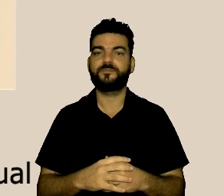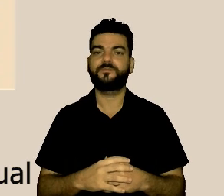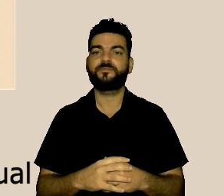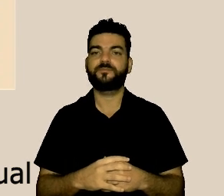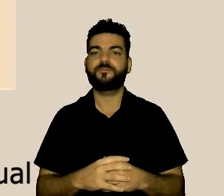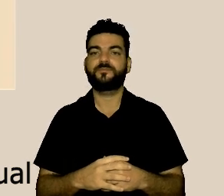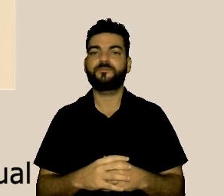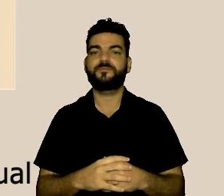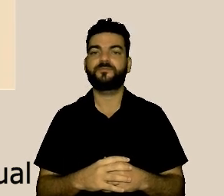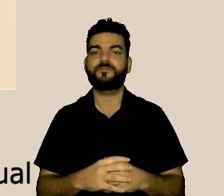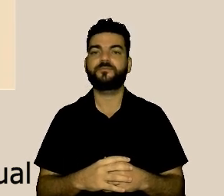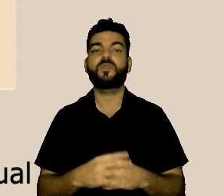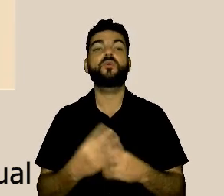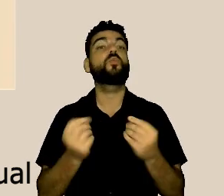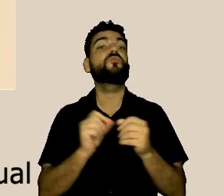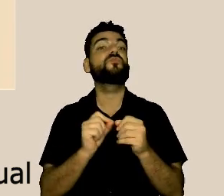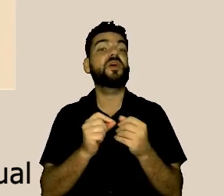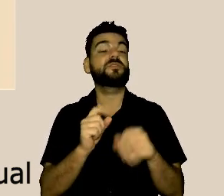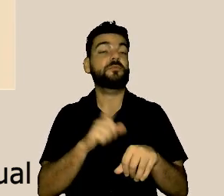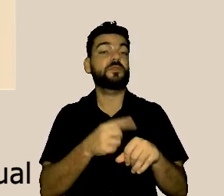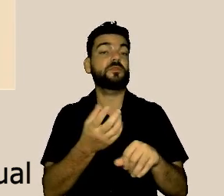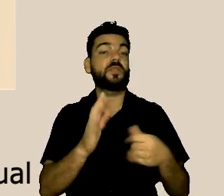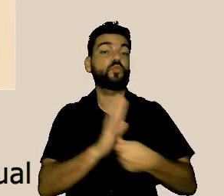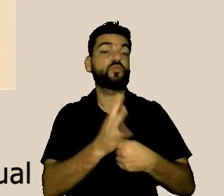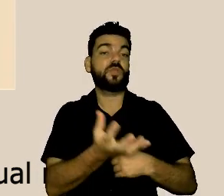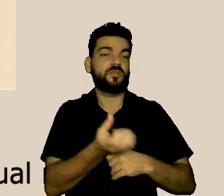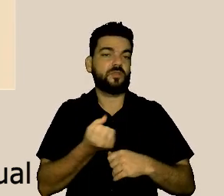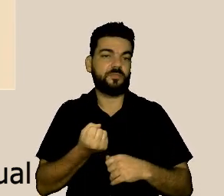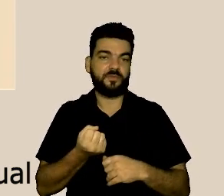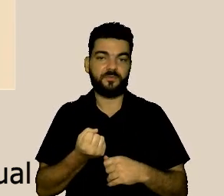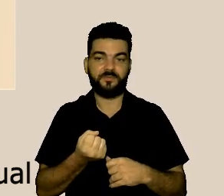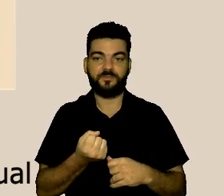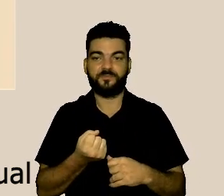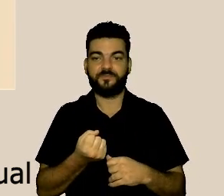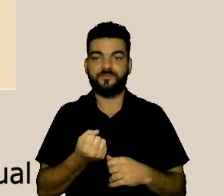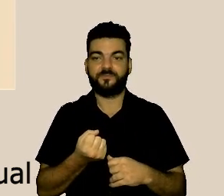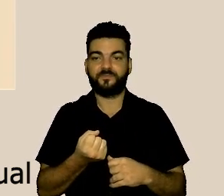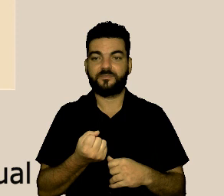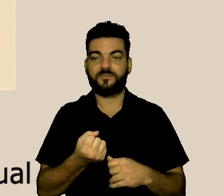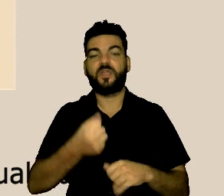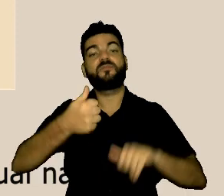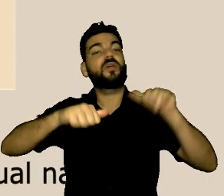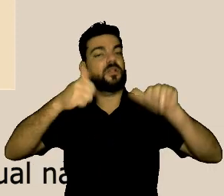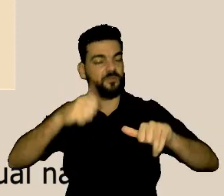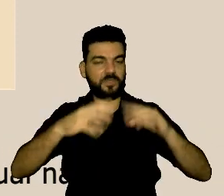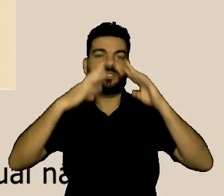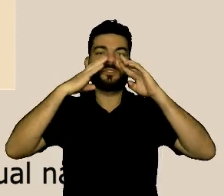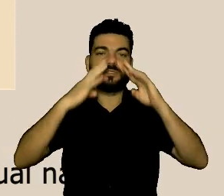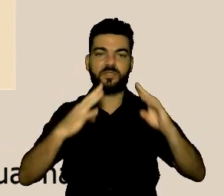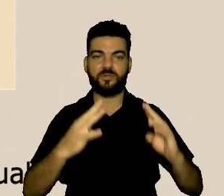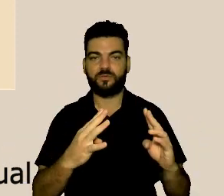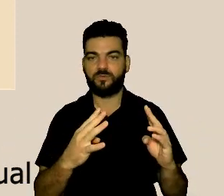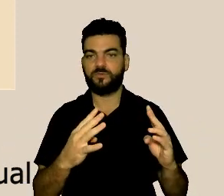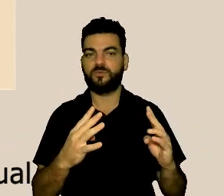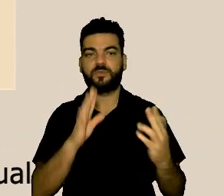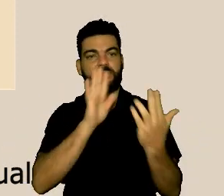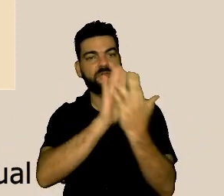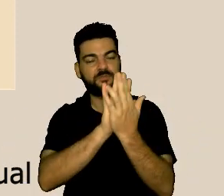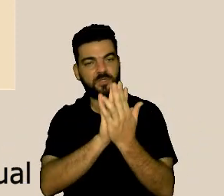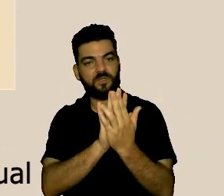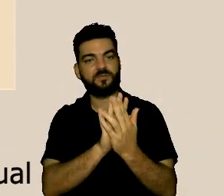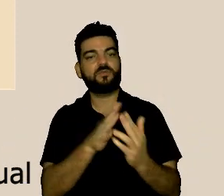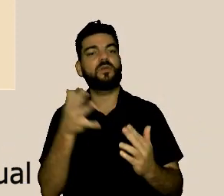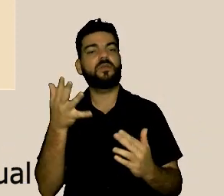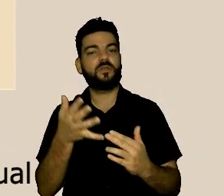O que a gente faz? A gente faz um trabalho de escuta. O atendimento nosso é um